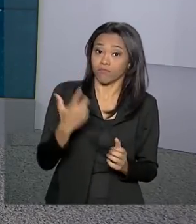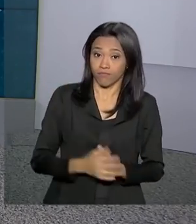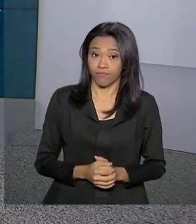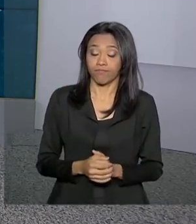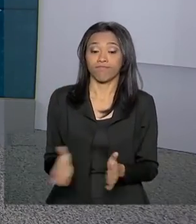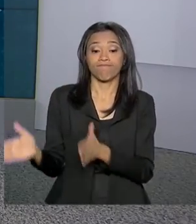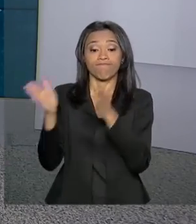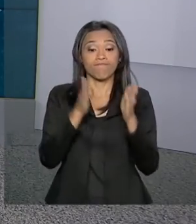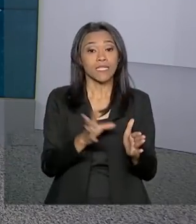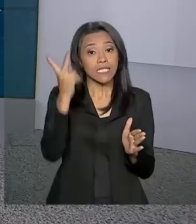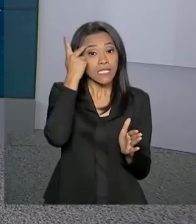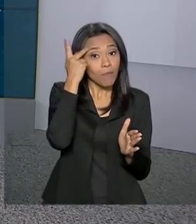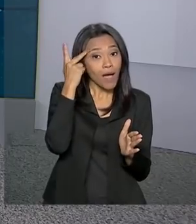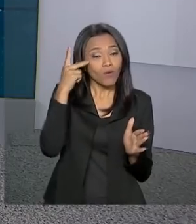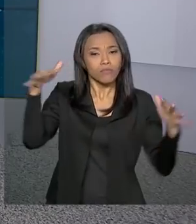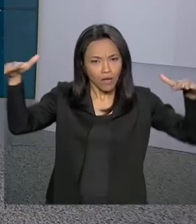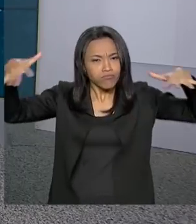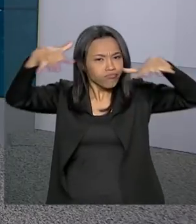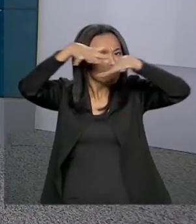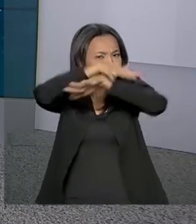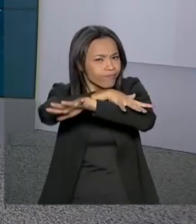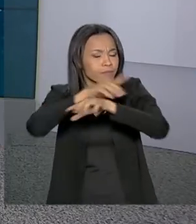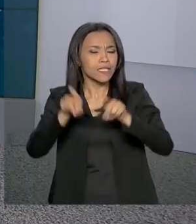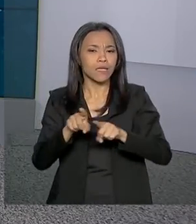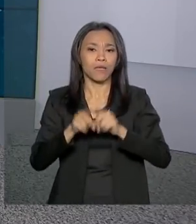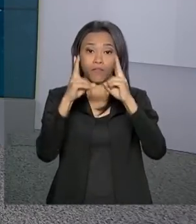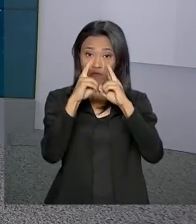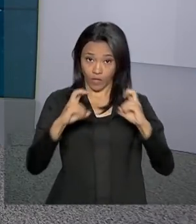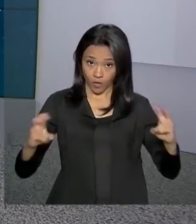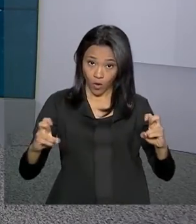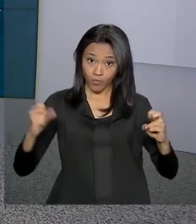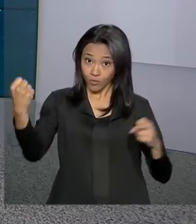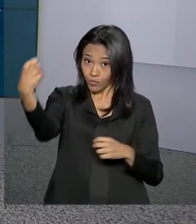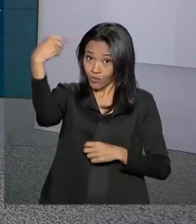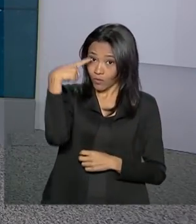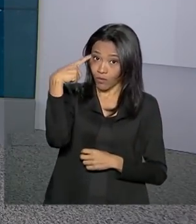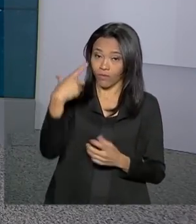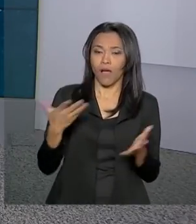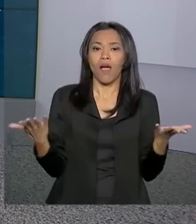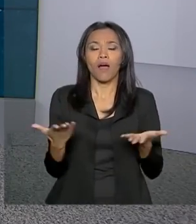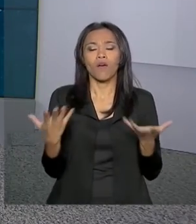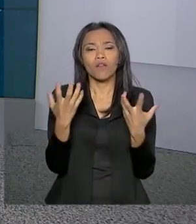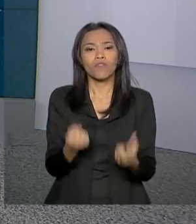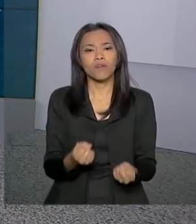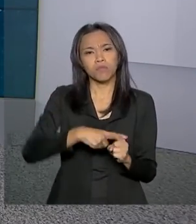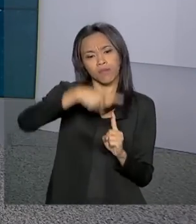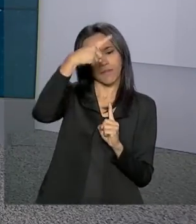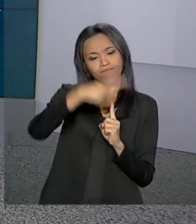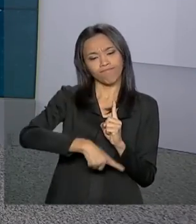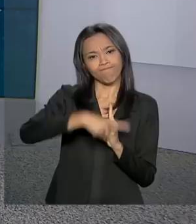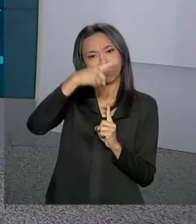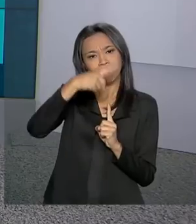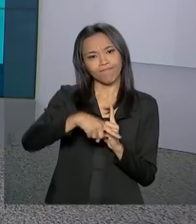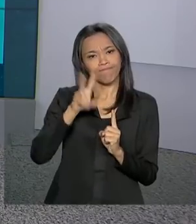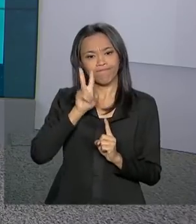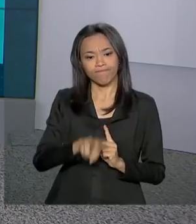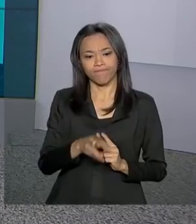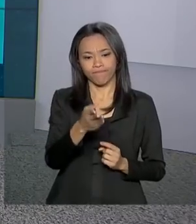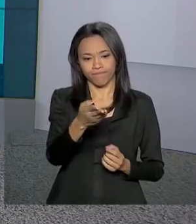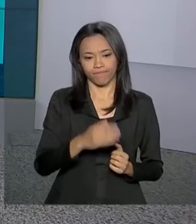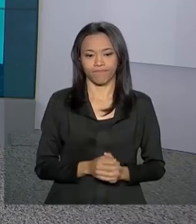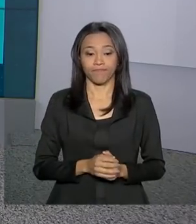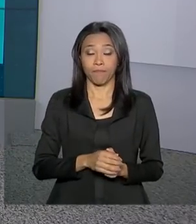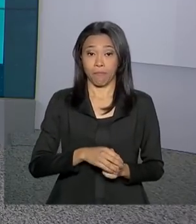Em São Paulo, o tempo também está nublado. E em Florianópolis, faz sol. Agora, vamos às mínimas e máximas, né? As temperaturas.